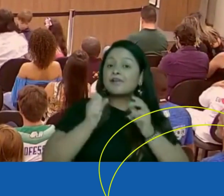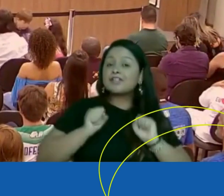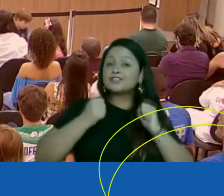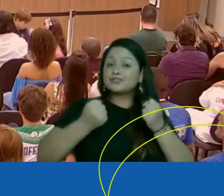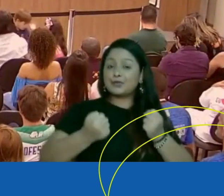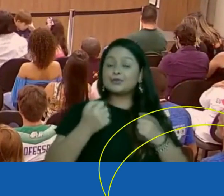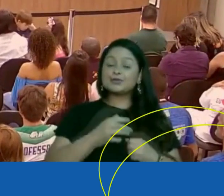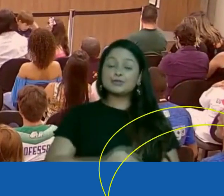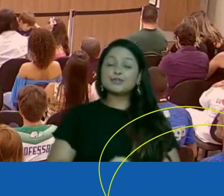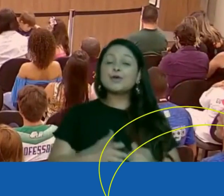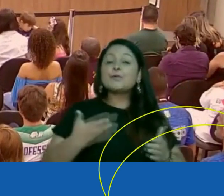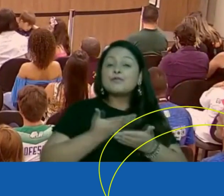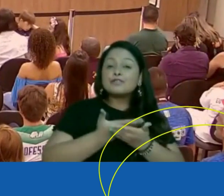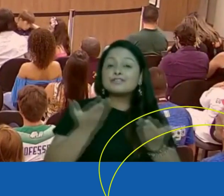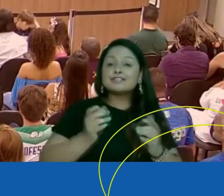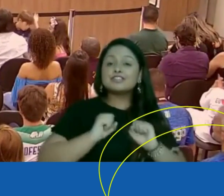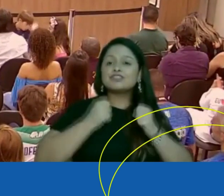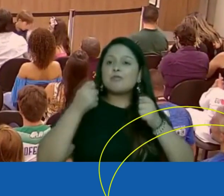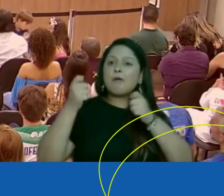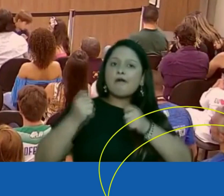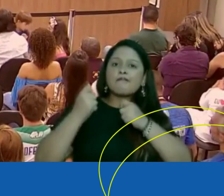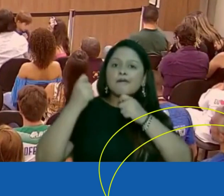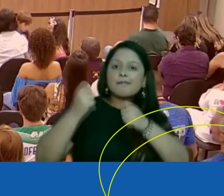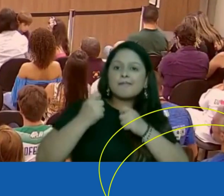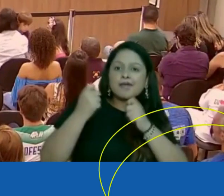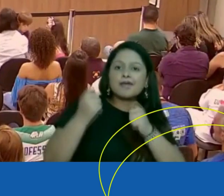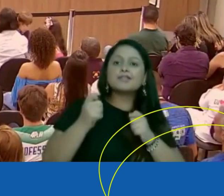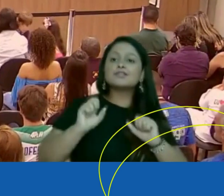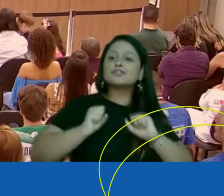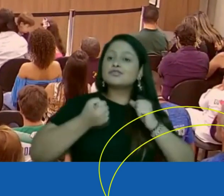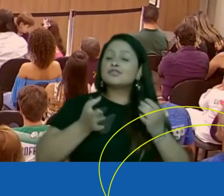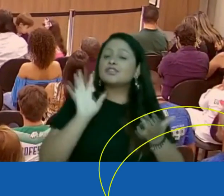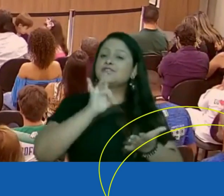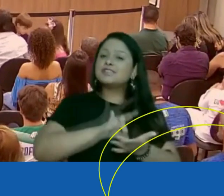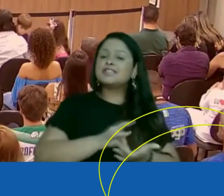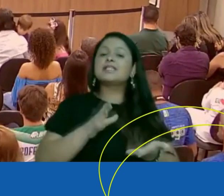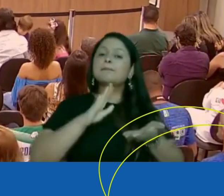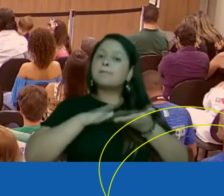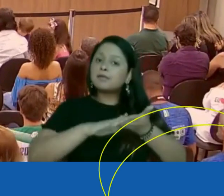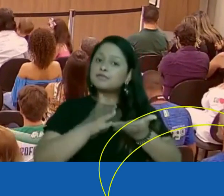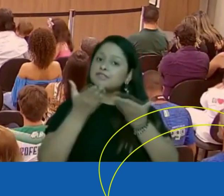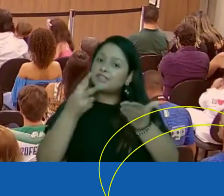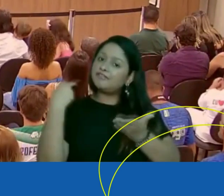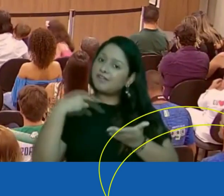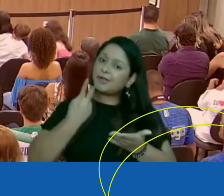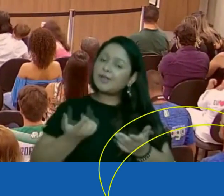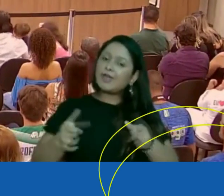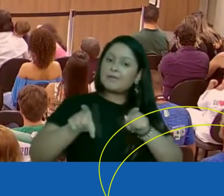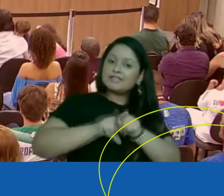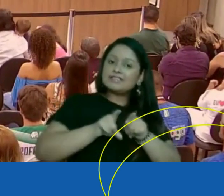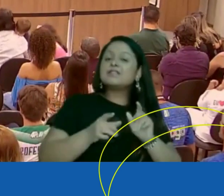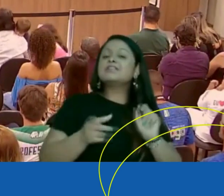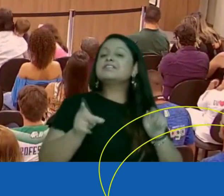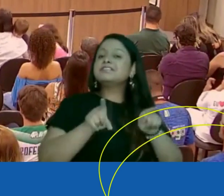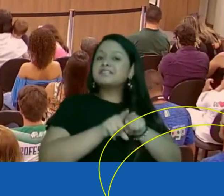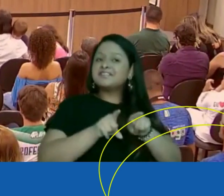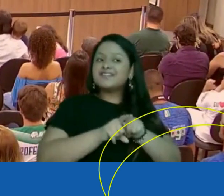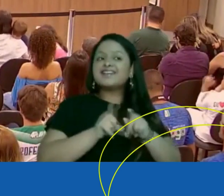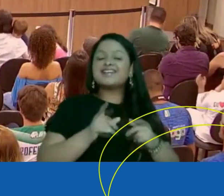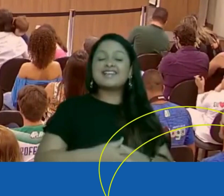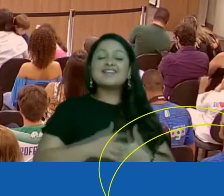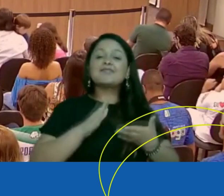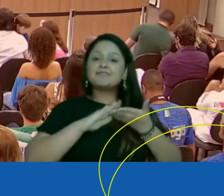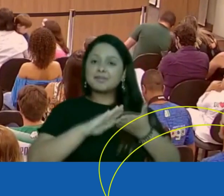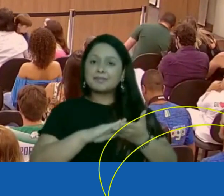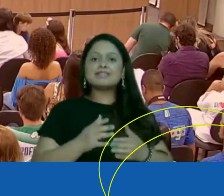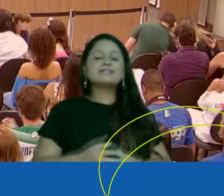por você estar à frente de um movimento com tanta dedicação e parabéns vereador, que é um grande parceiro da causa, parabéns pela tua